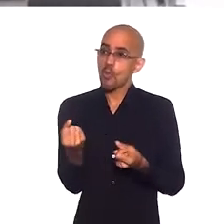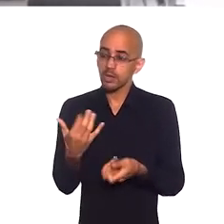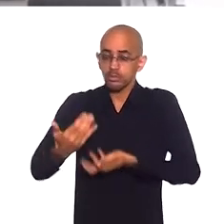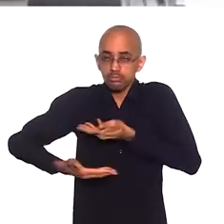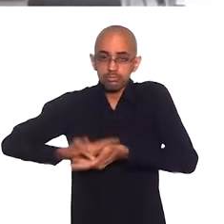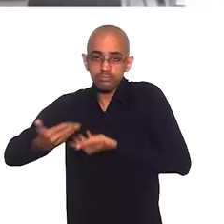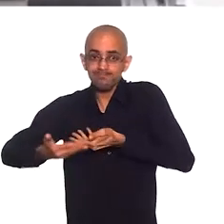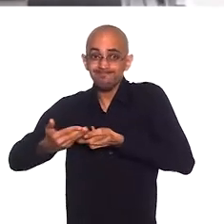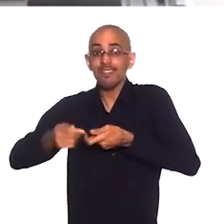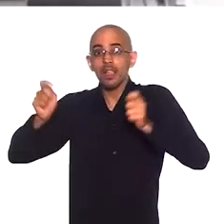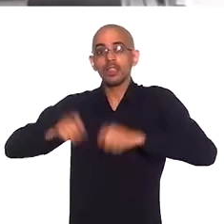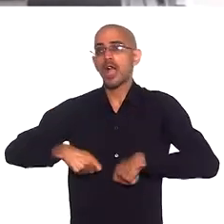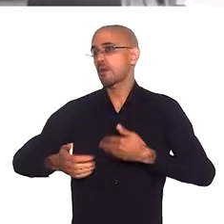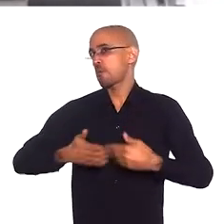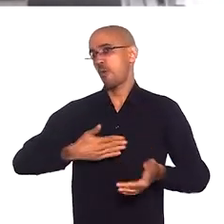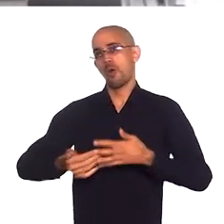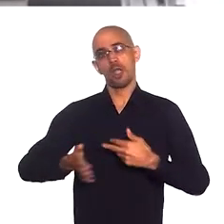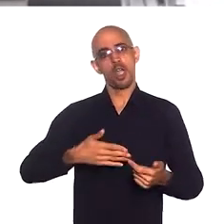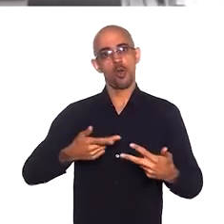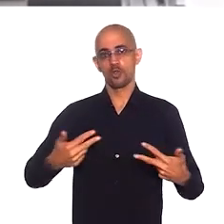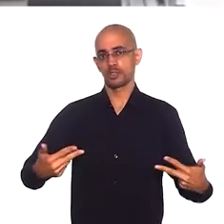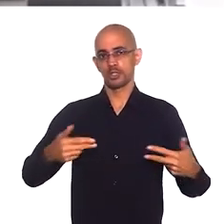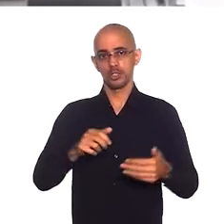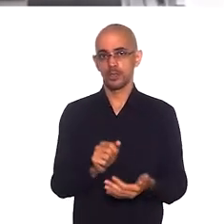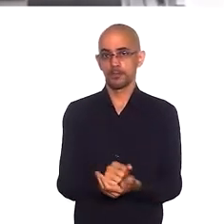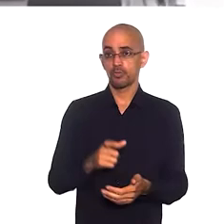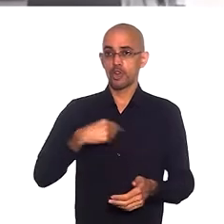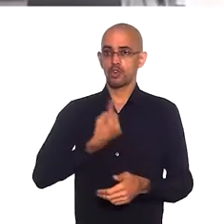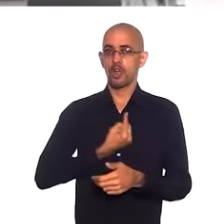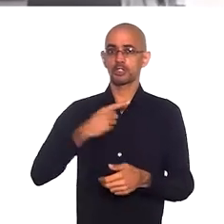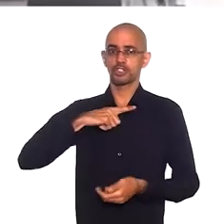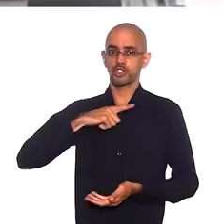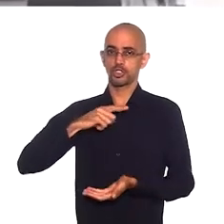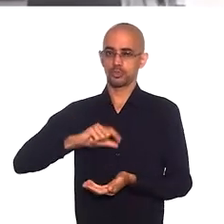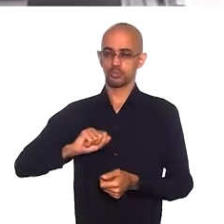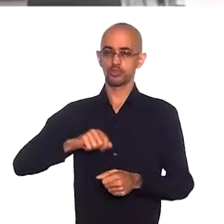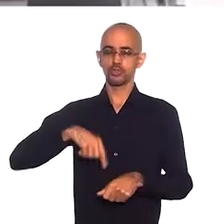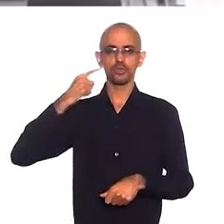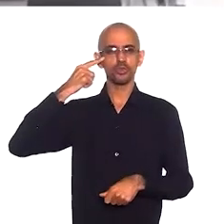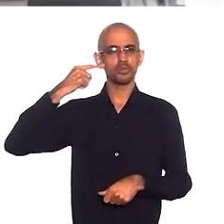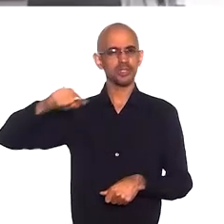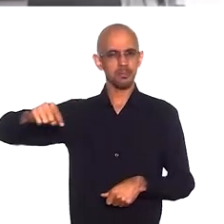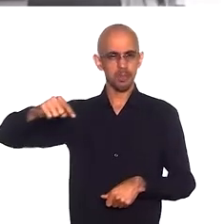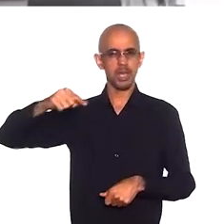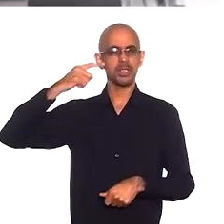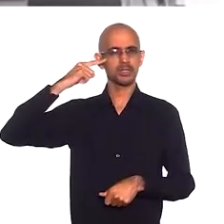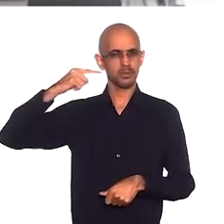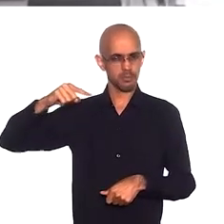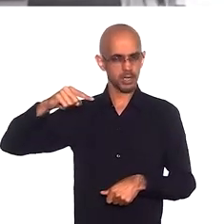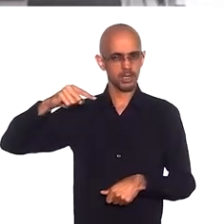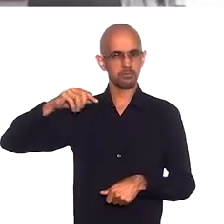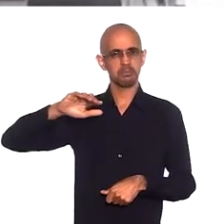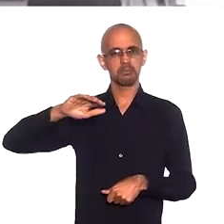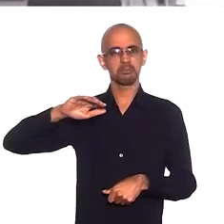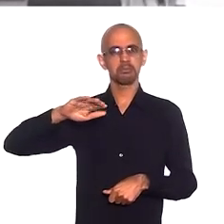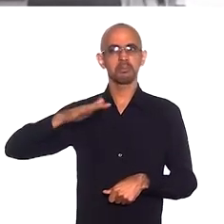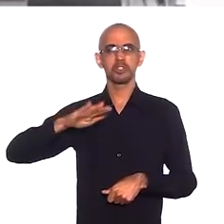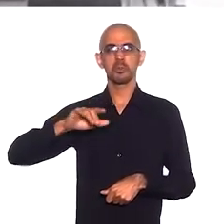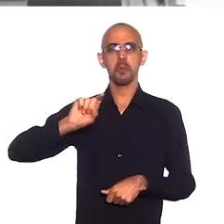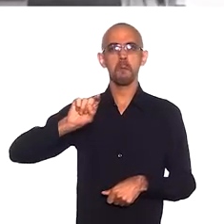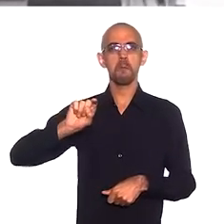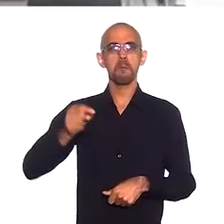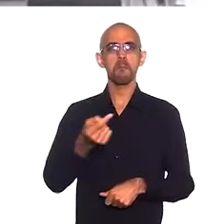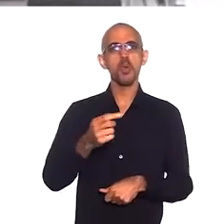coisa. A gente tinha um retorno semanal no Campo Santo Antônio, de uns